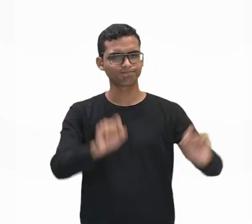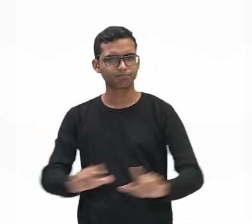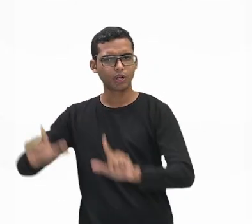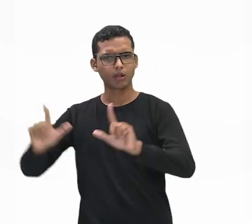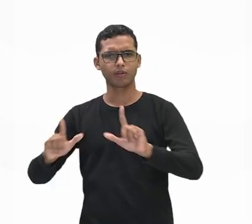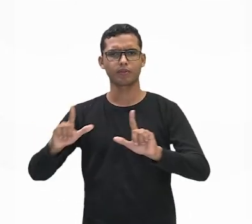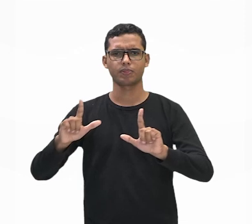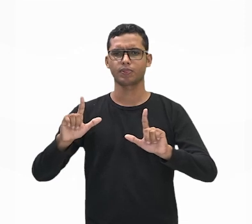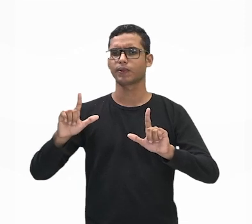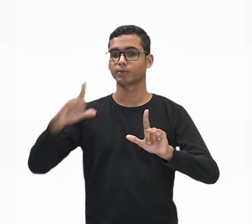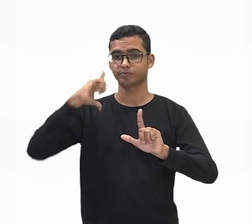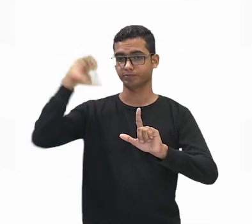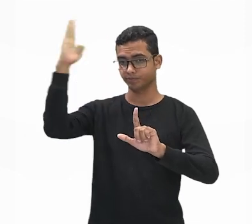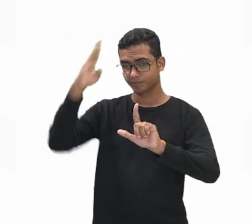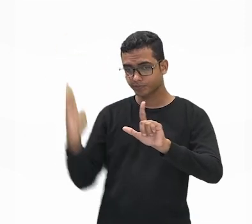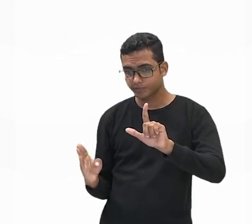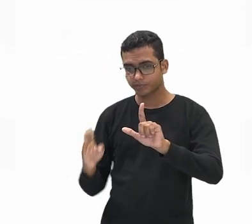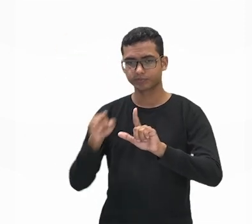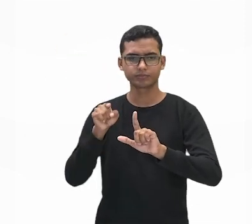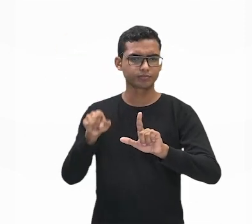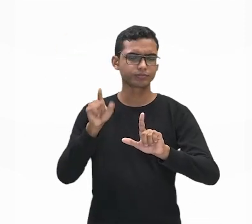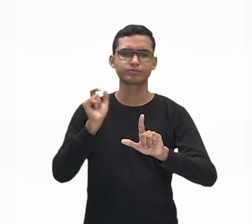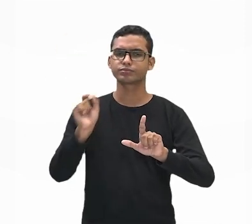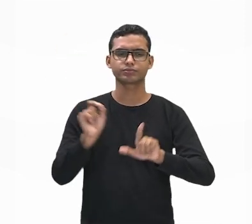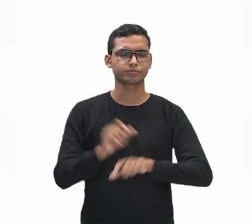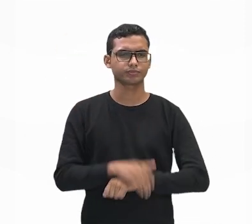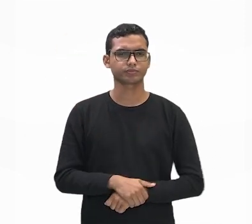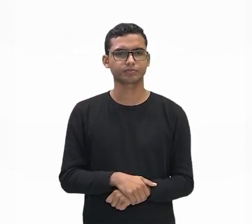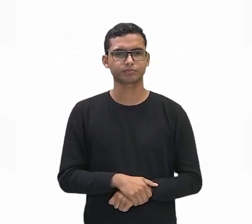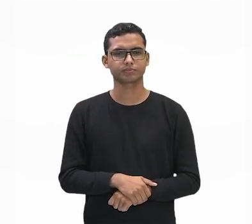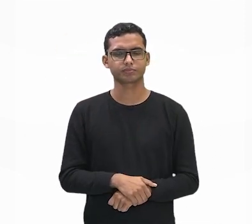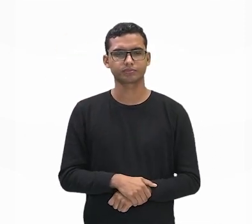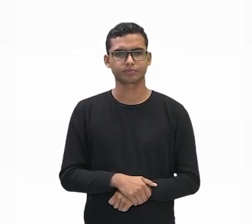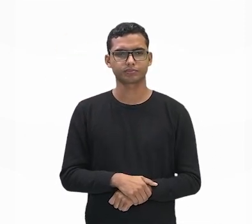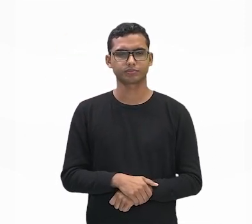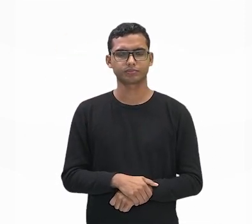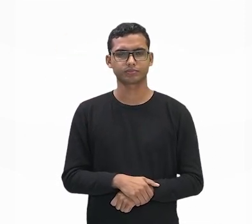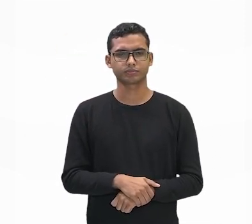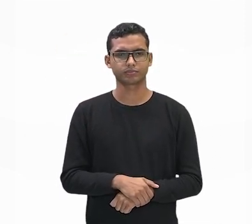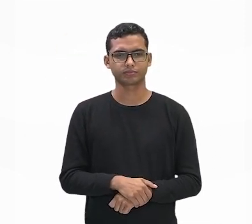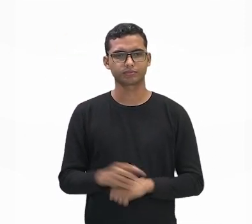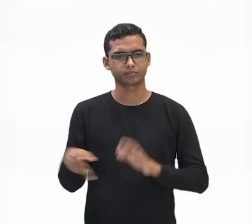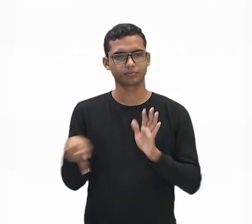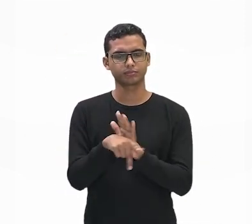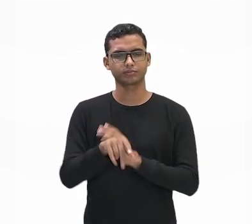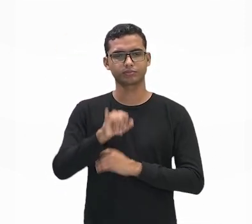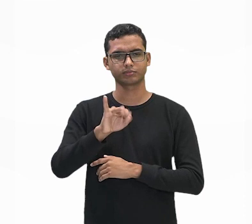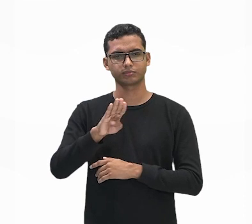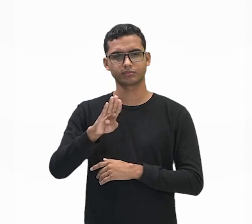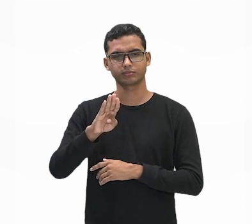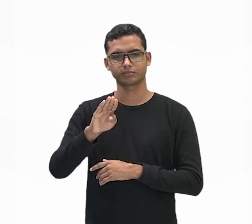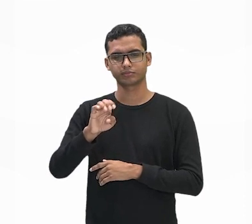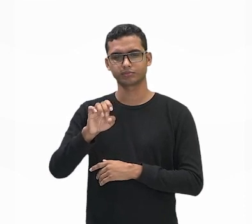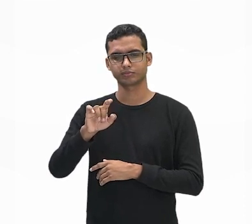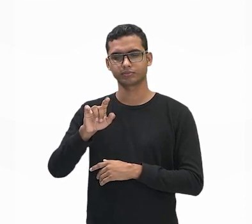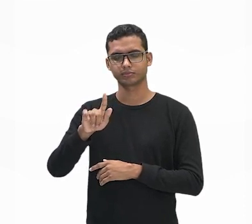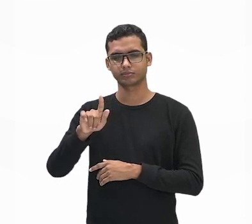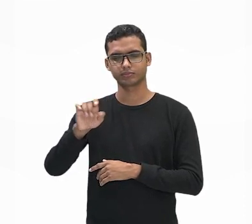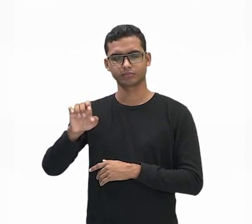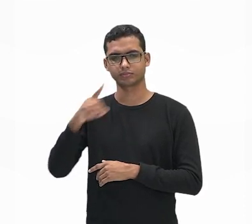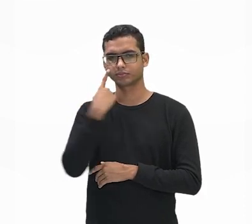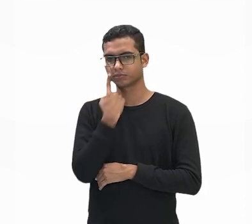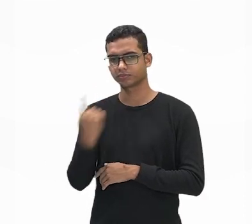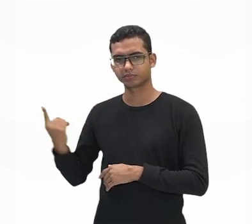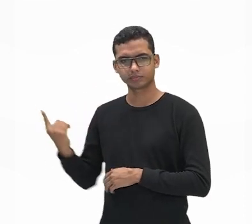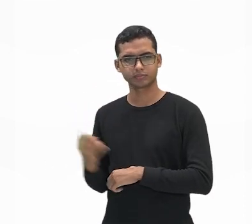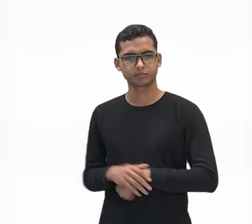aqui no Brasil essa divisão feita oficialmente pelo IBGE a questão da população economicamente ativa e